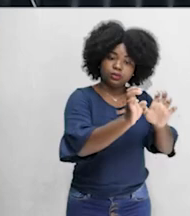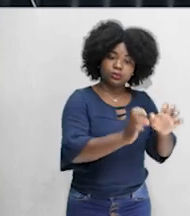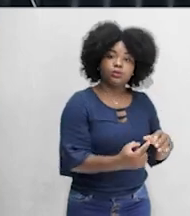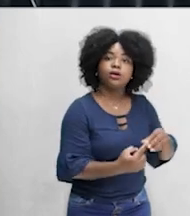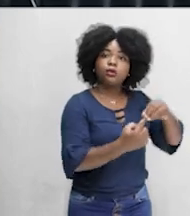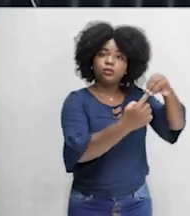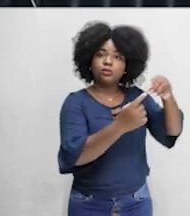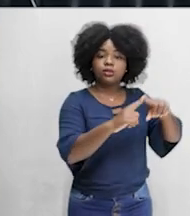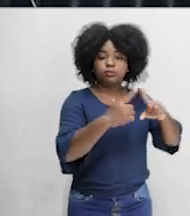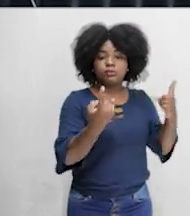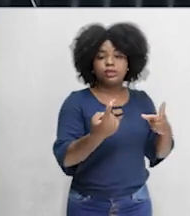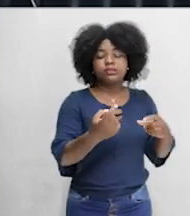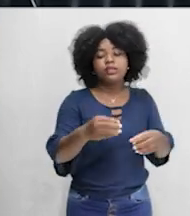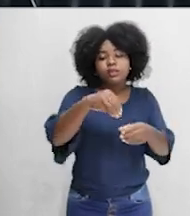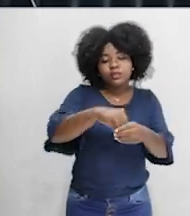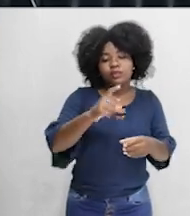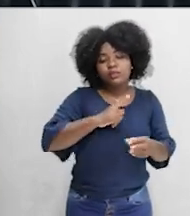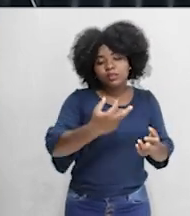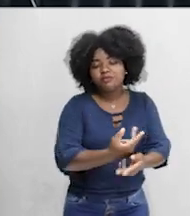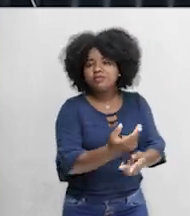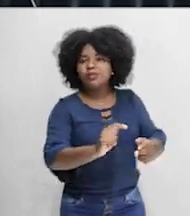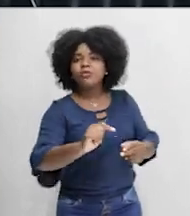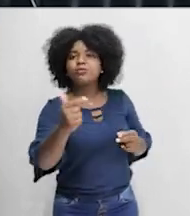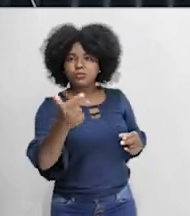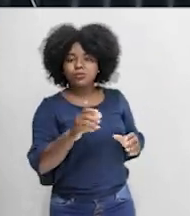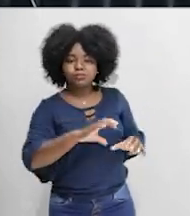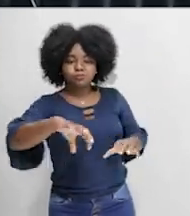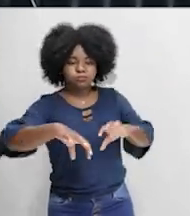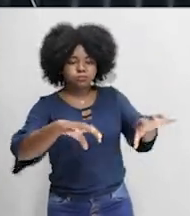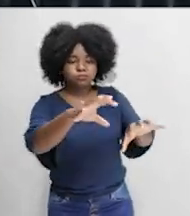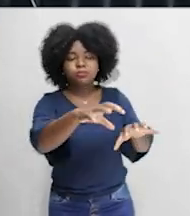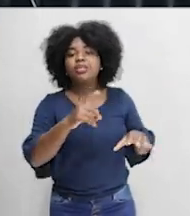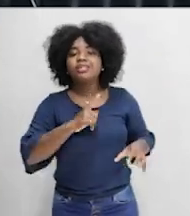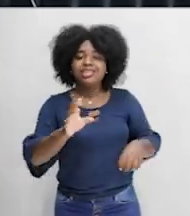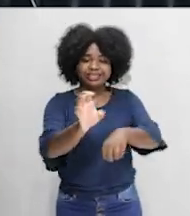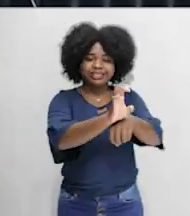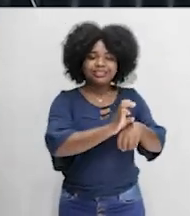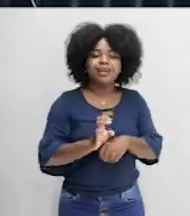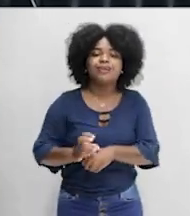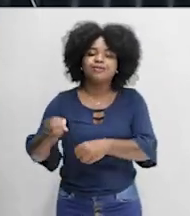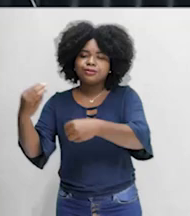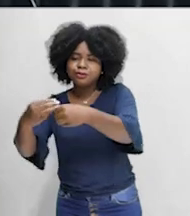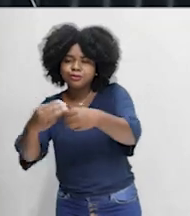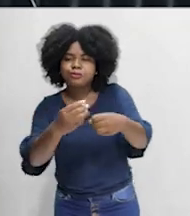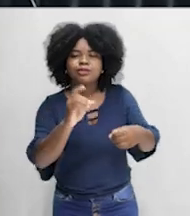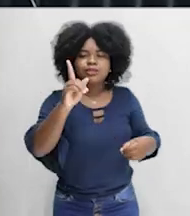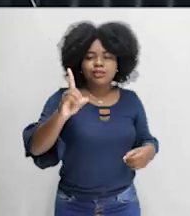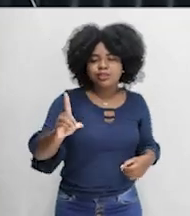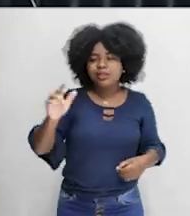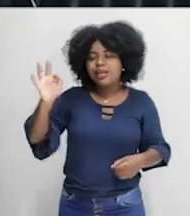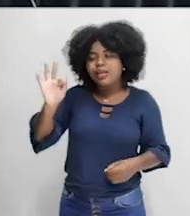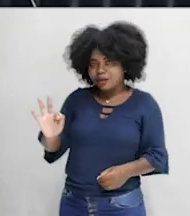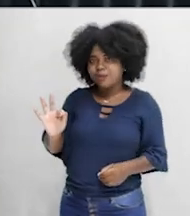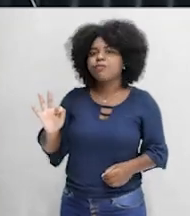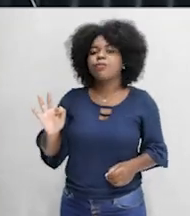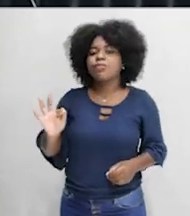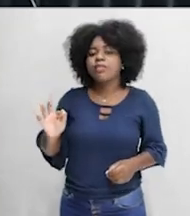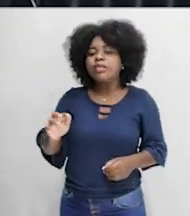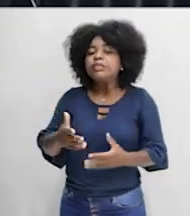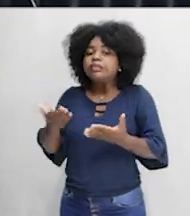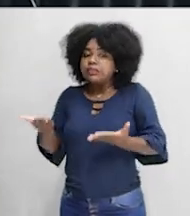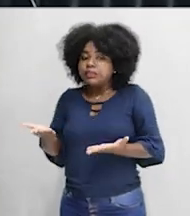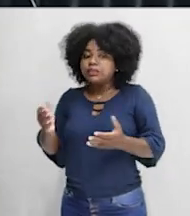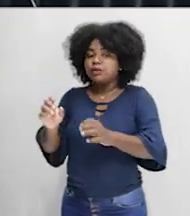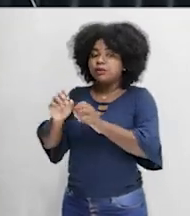quando tu vai internamente, tem a União, que é o ente federal, tem o Estado, tem o Município, tem o Distrito Federal, que é um ambiente híbrido, No caso do